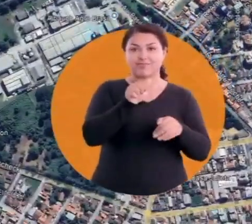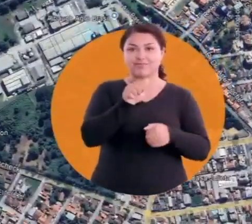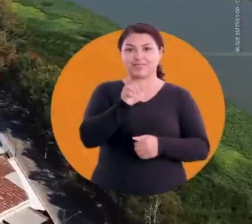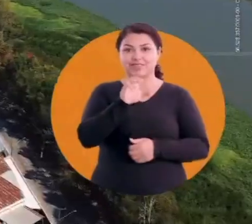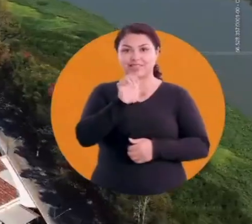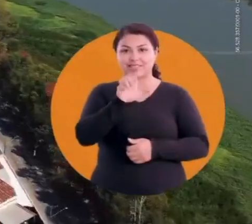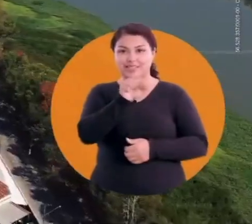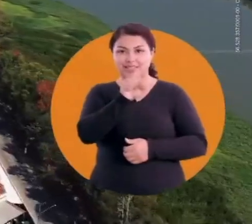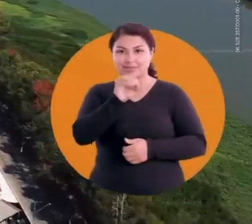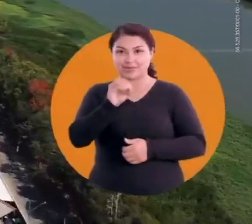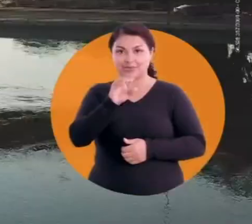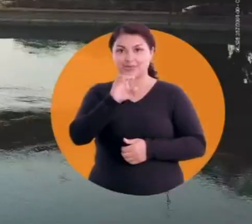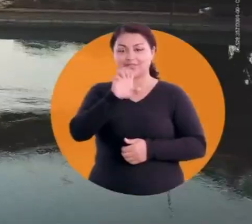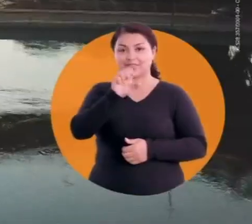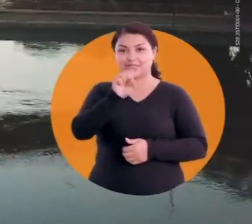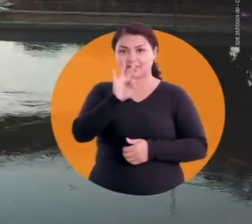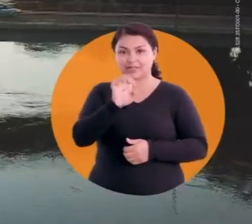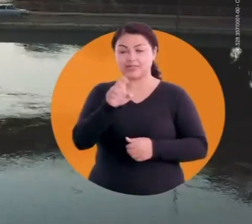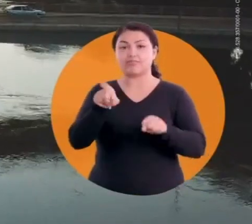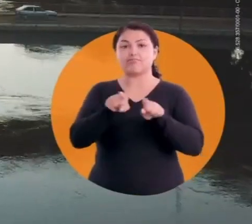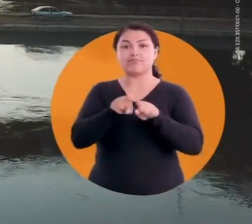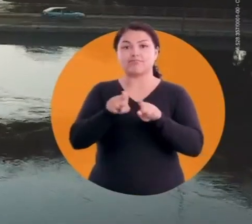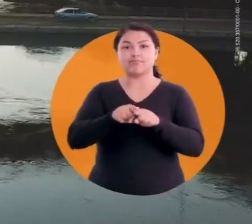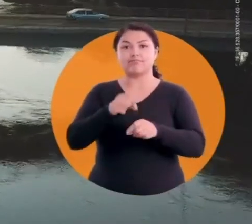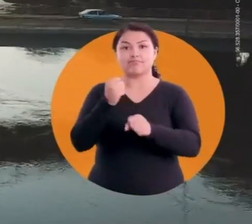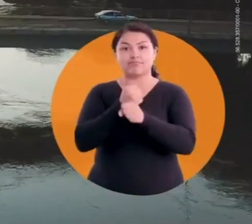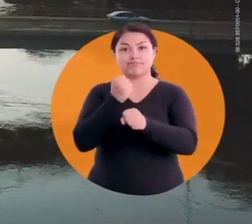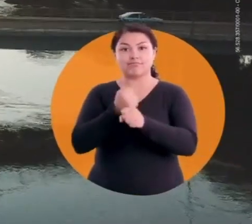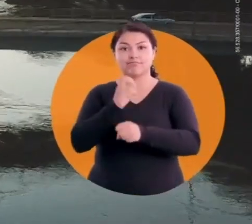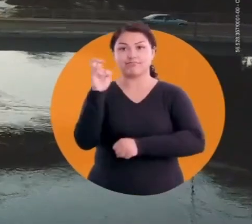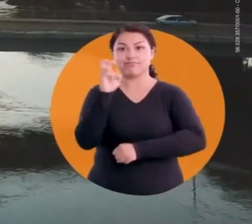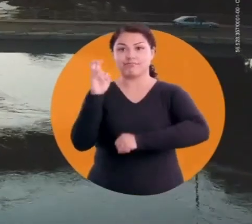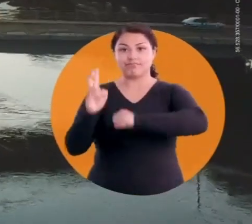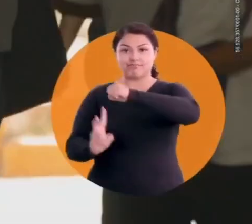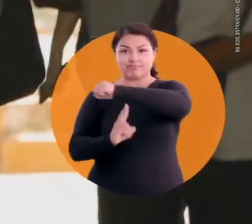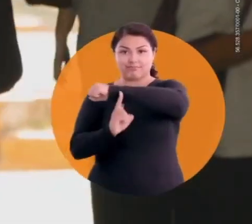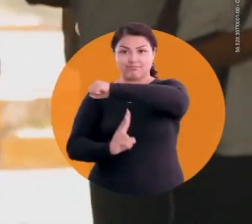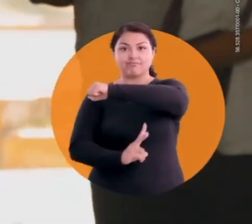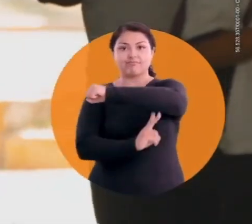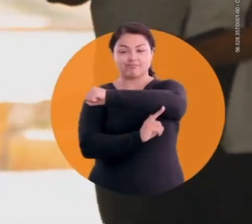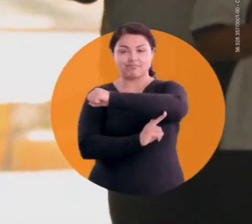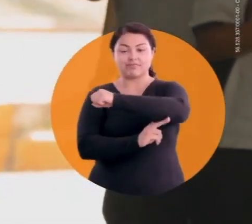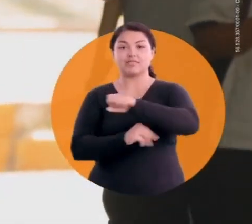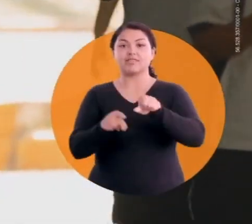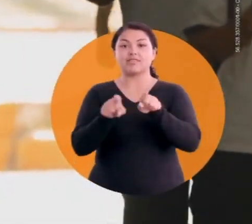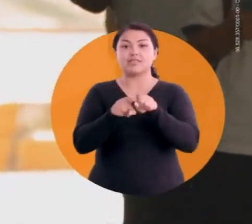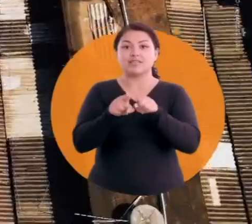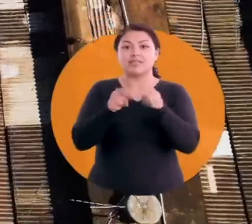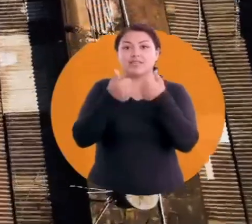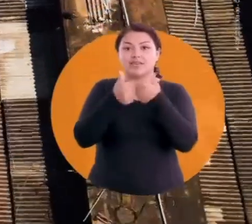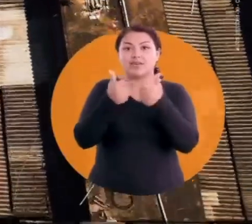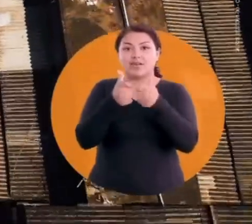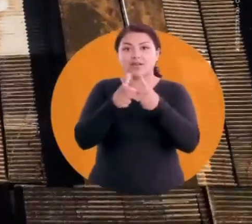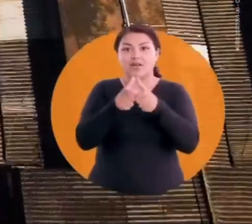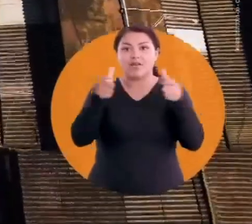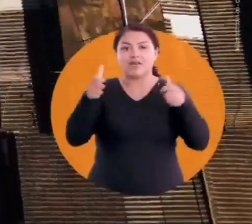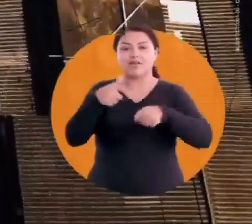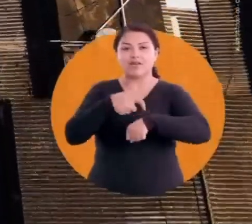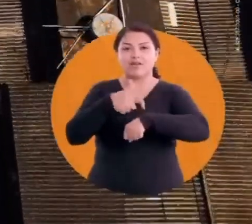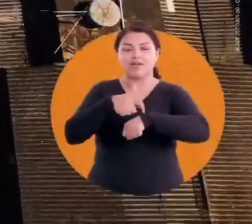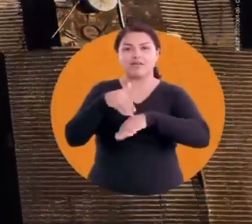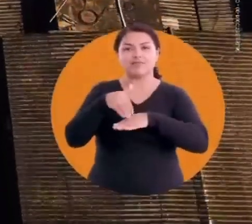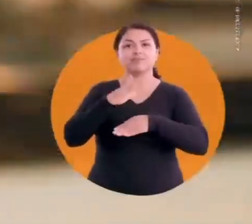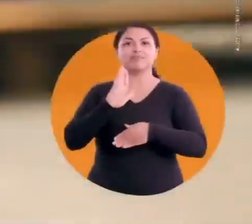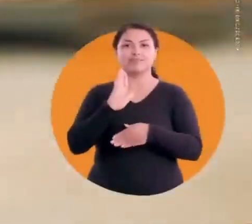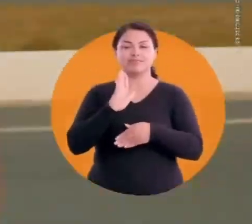oeste Construir a quinta ponte na área central Ampliar linhas e horários do transporte